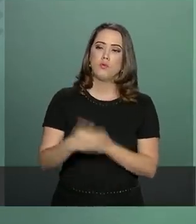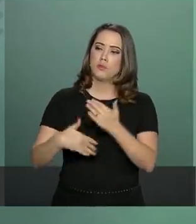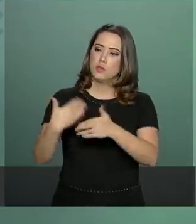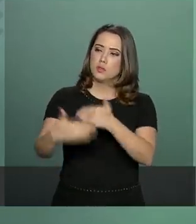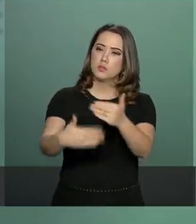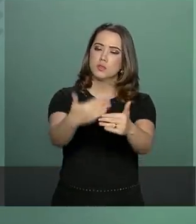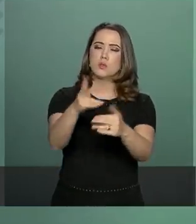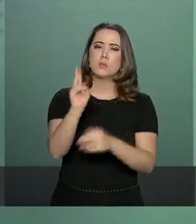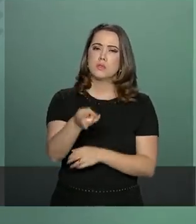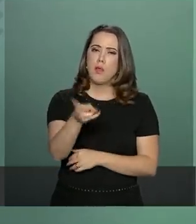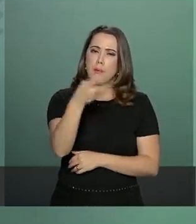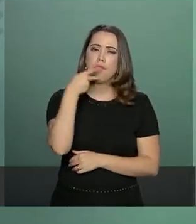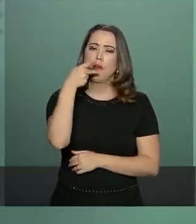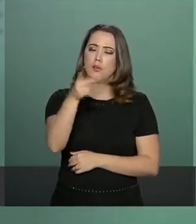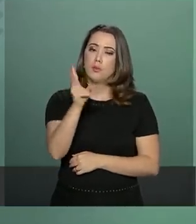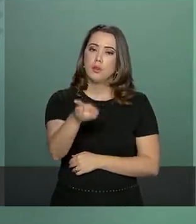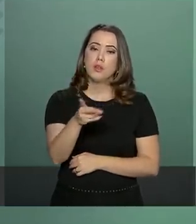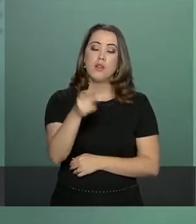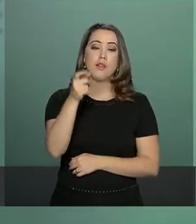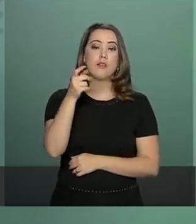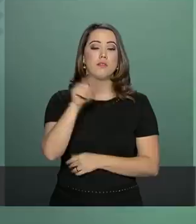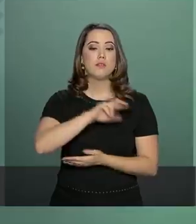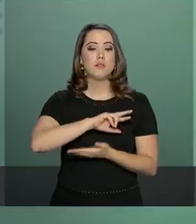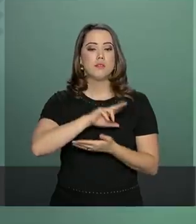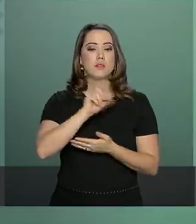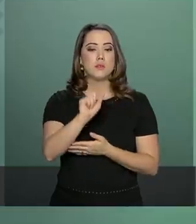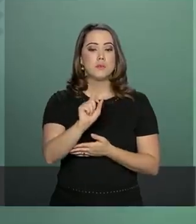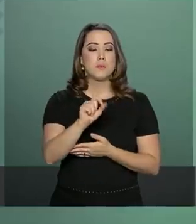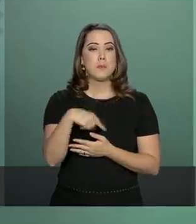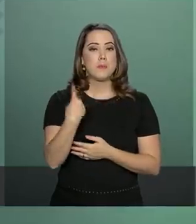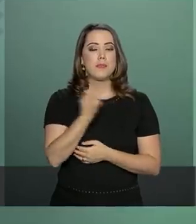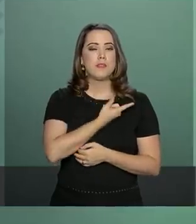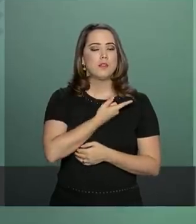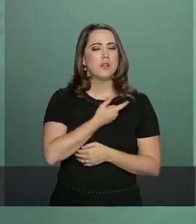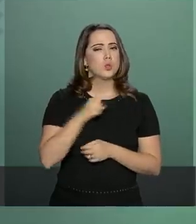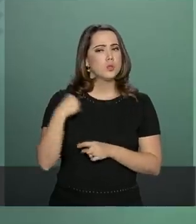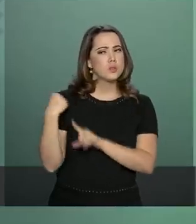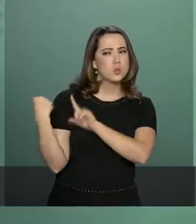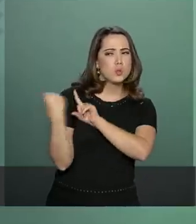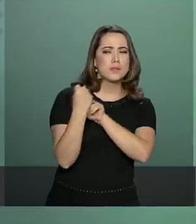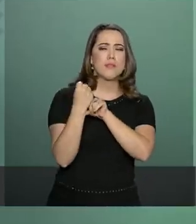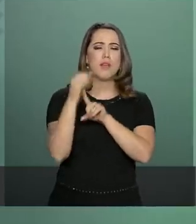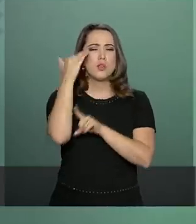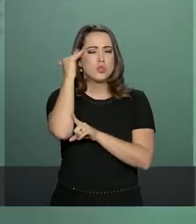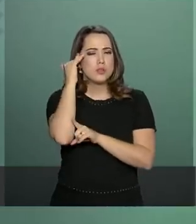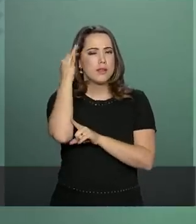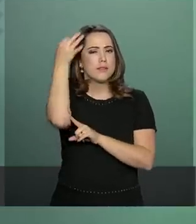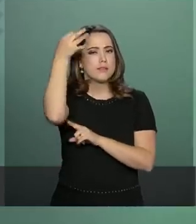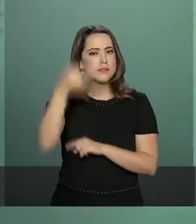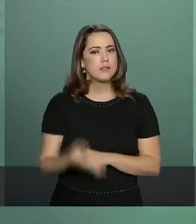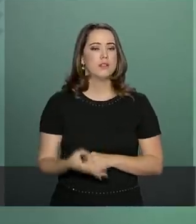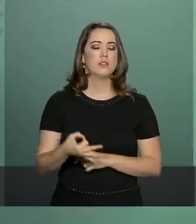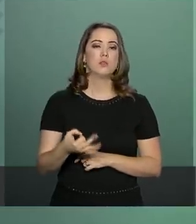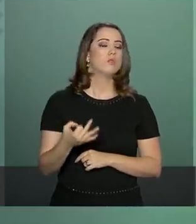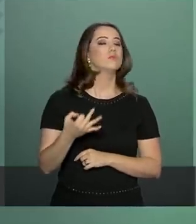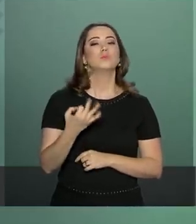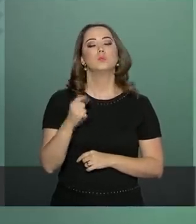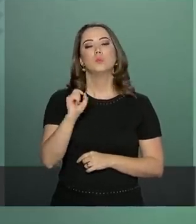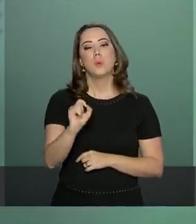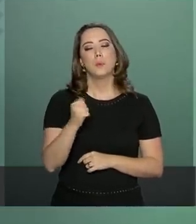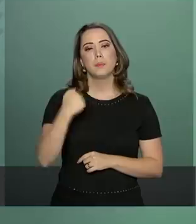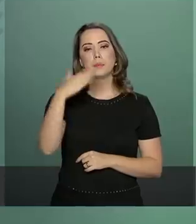longo dos meus briefings as ideias-forças para que a nossa sociedade capture isso de uma forma bastante mais